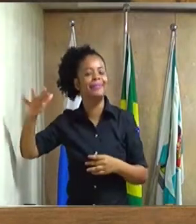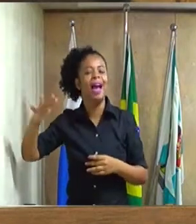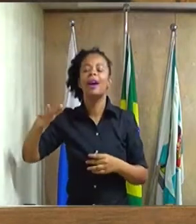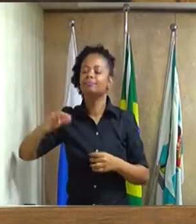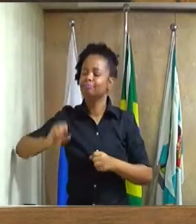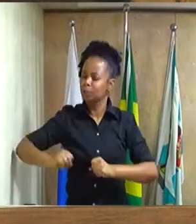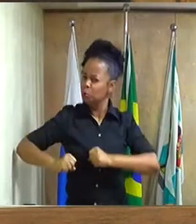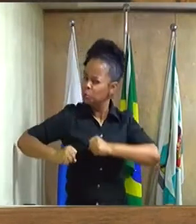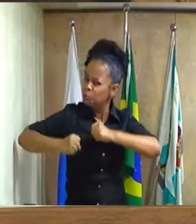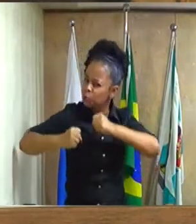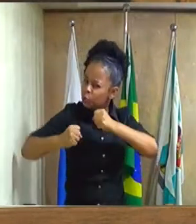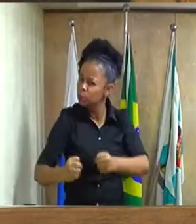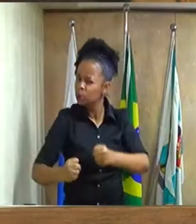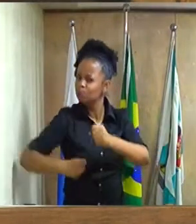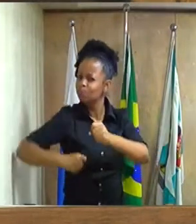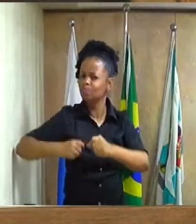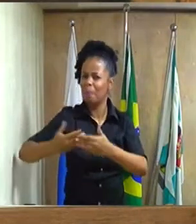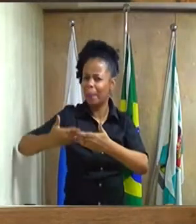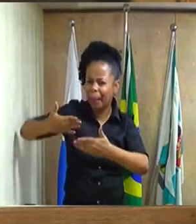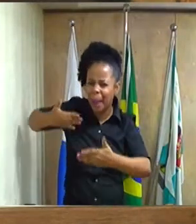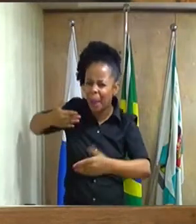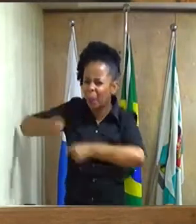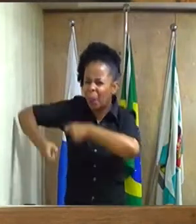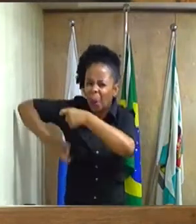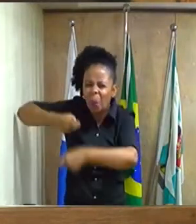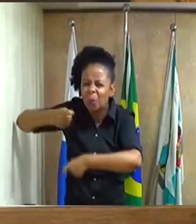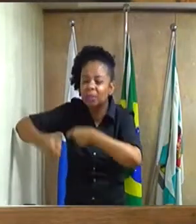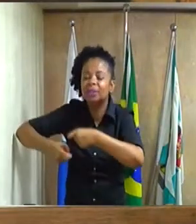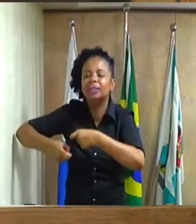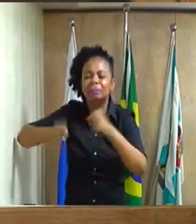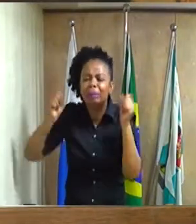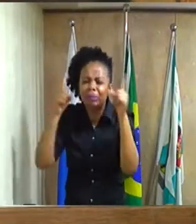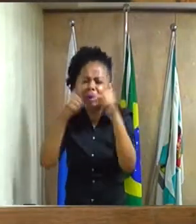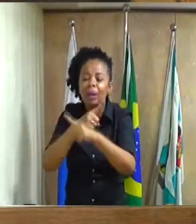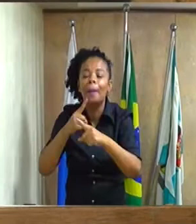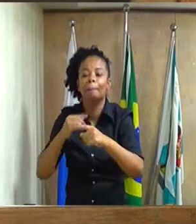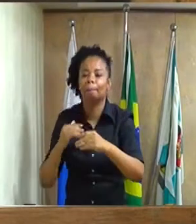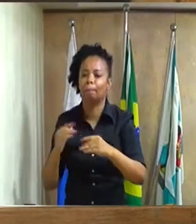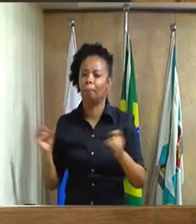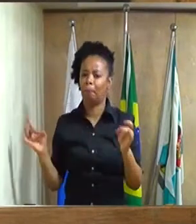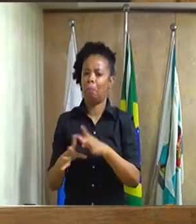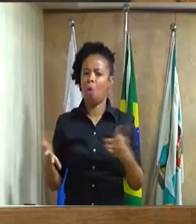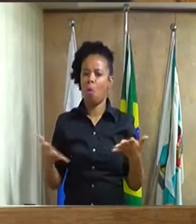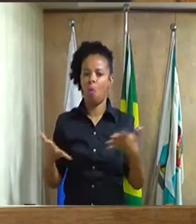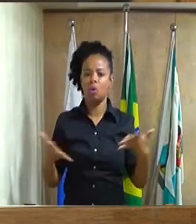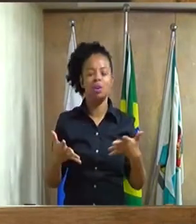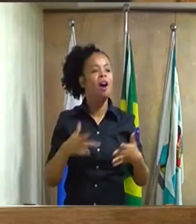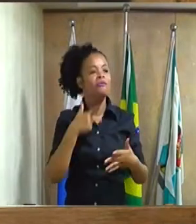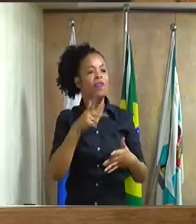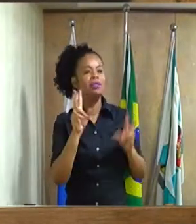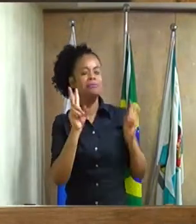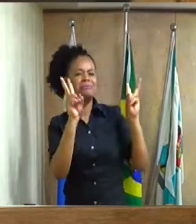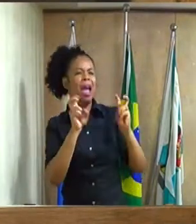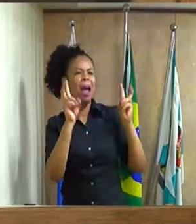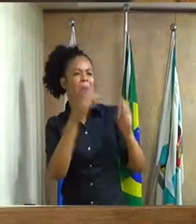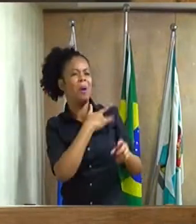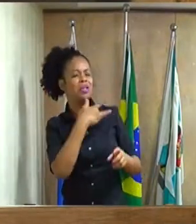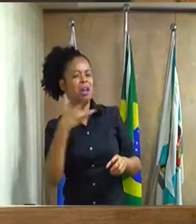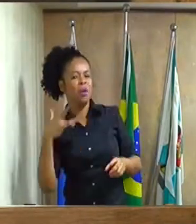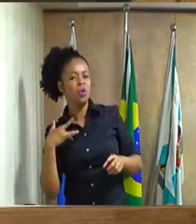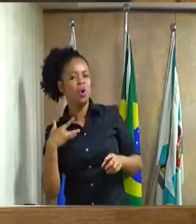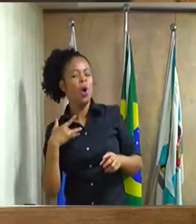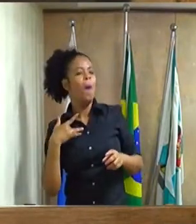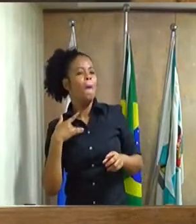e com muita dificuldade. Quando eu falo da área de saúde, o prefeito Washington Reis